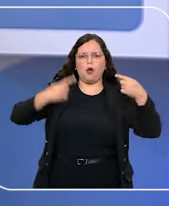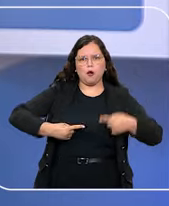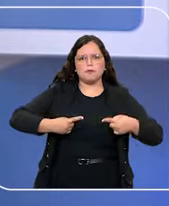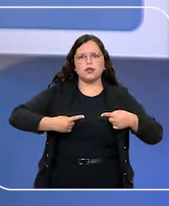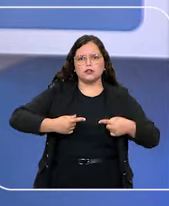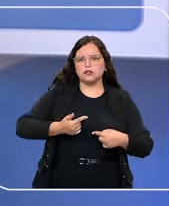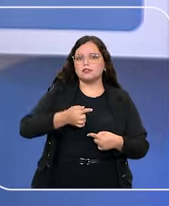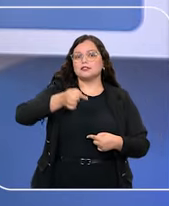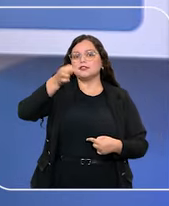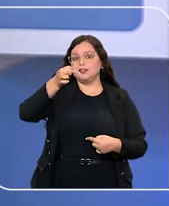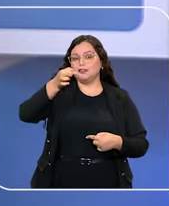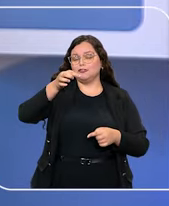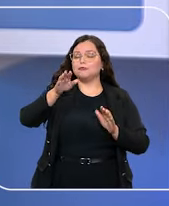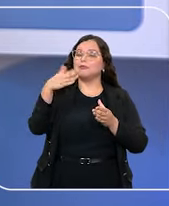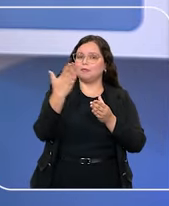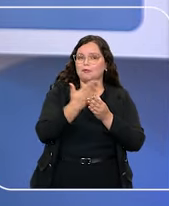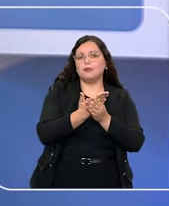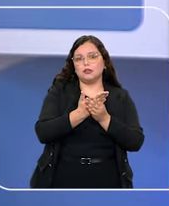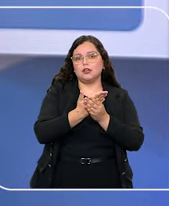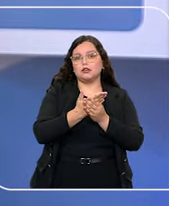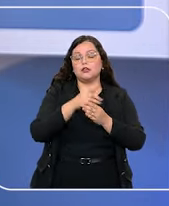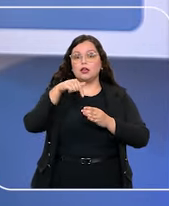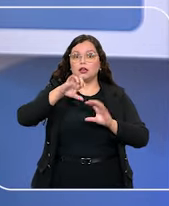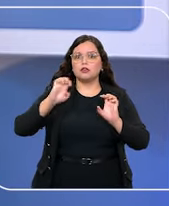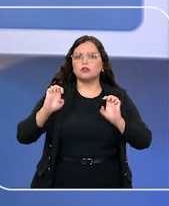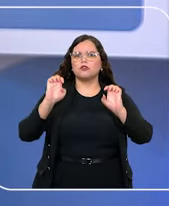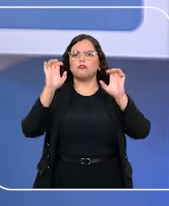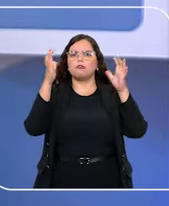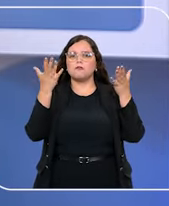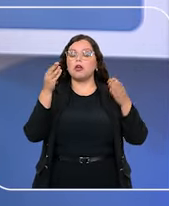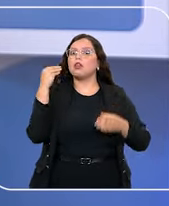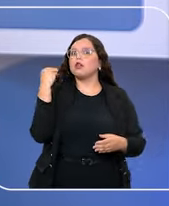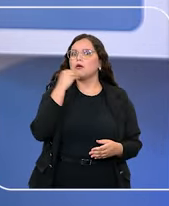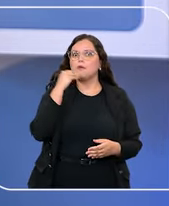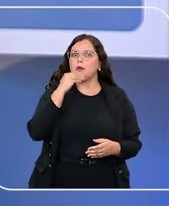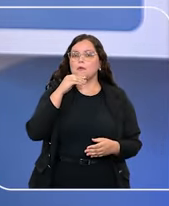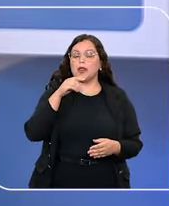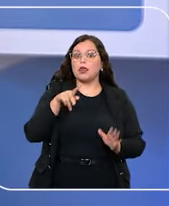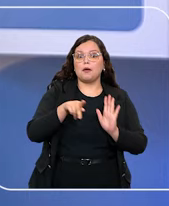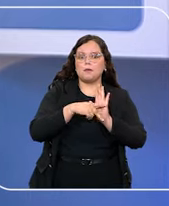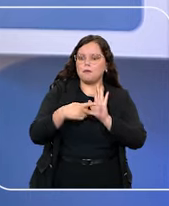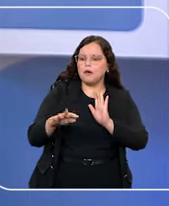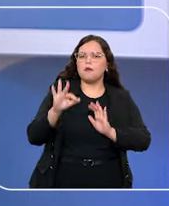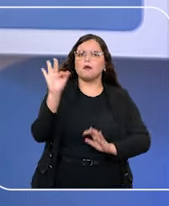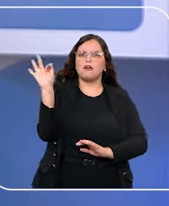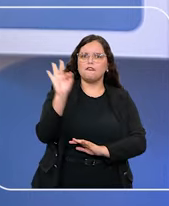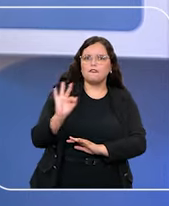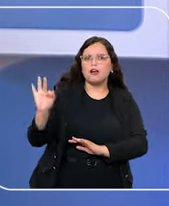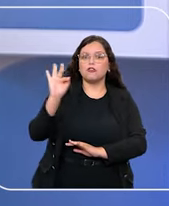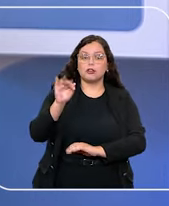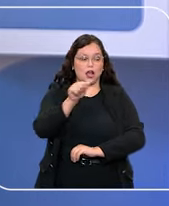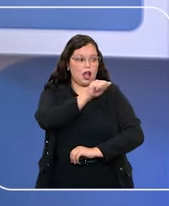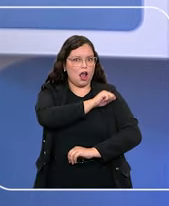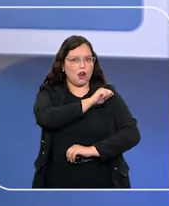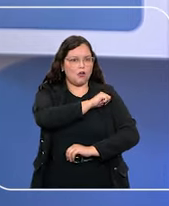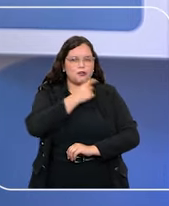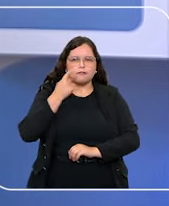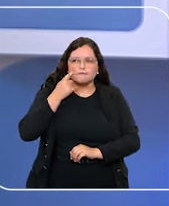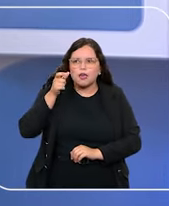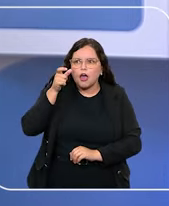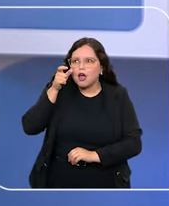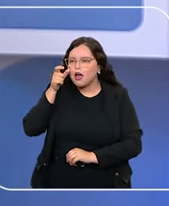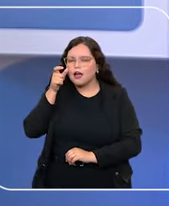competição brasileira de processo. O evento é uma oportunidade para universitários vivenciarem uma sessão de